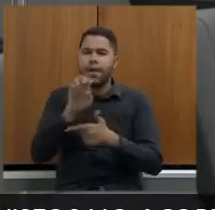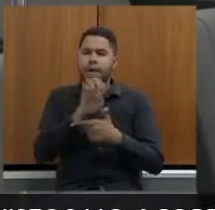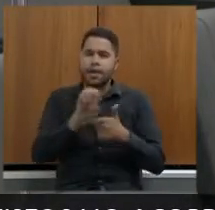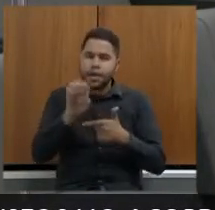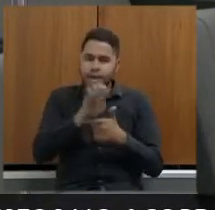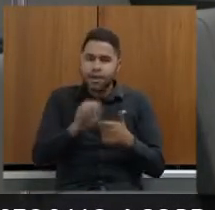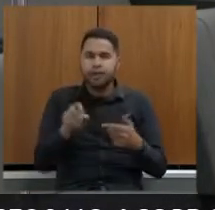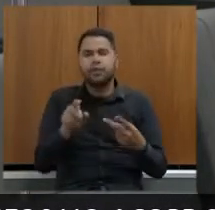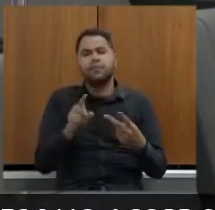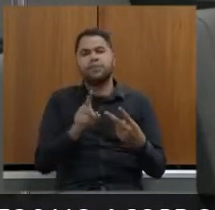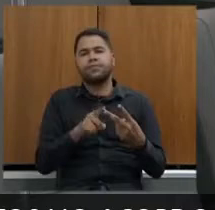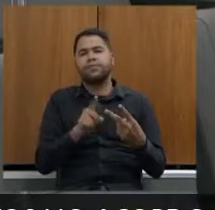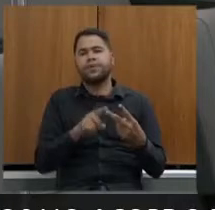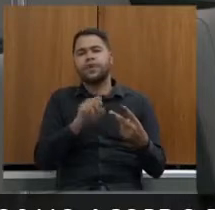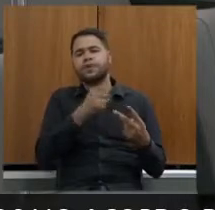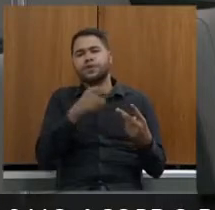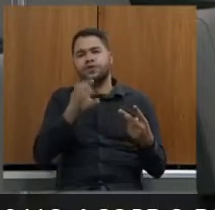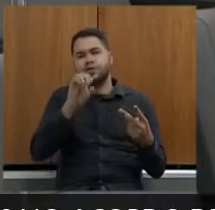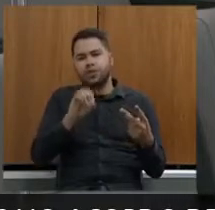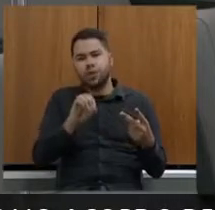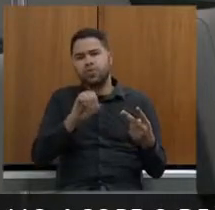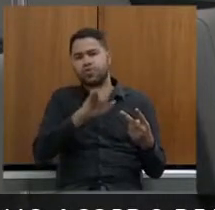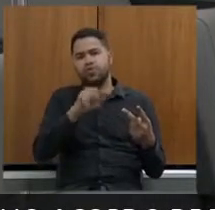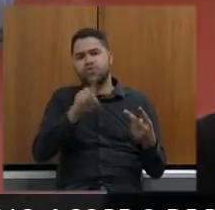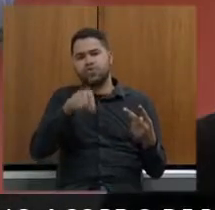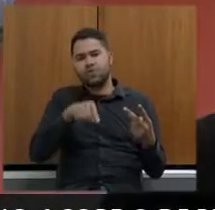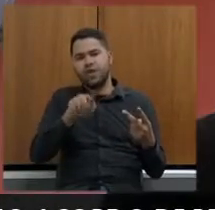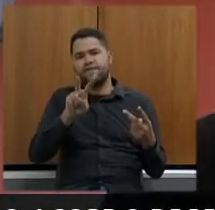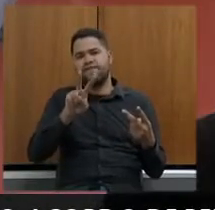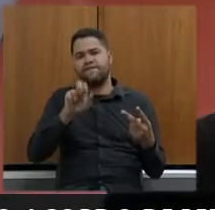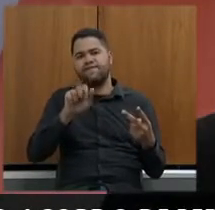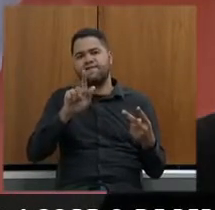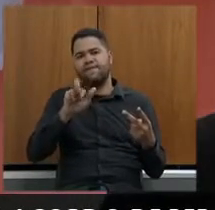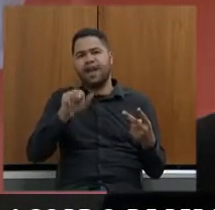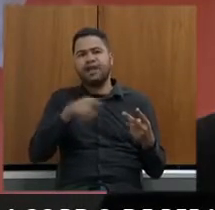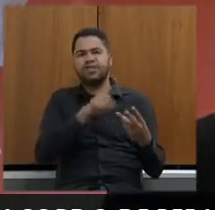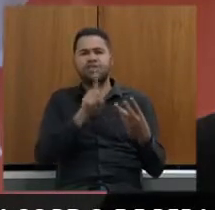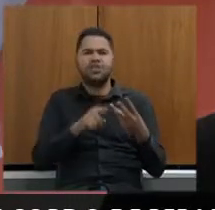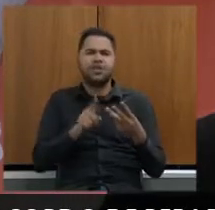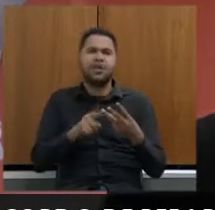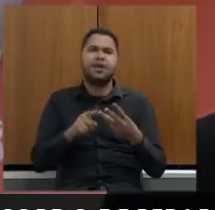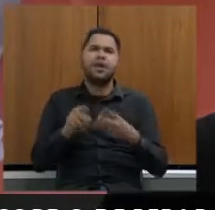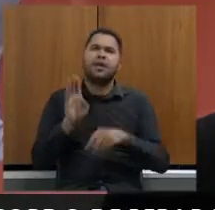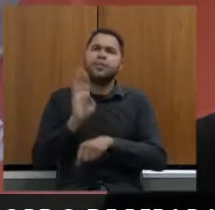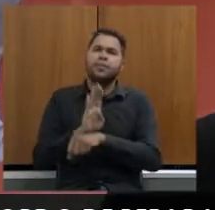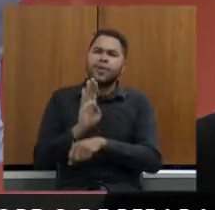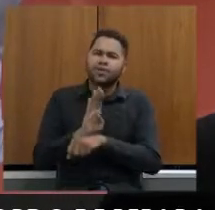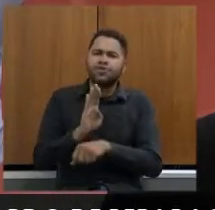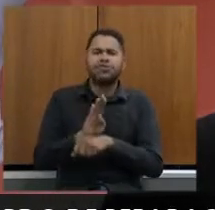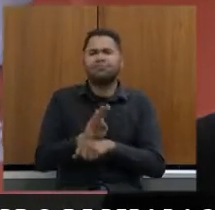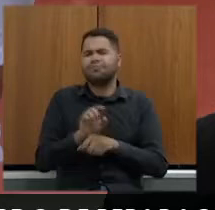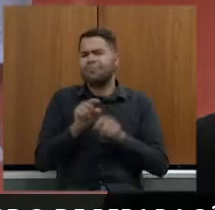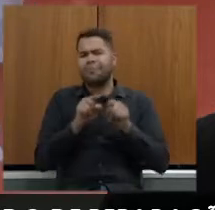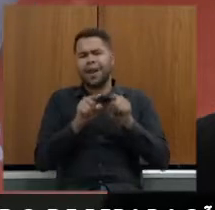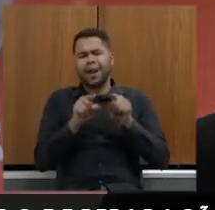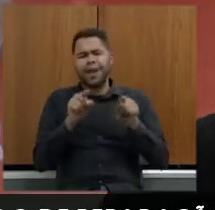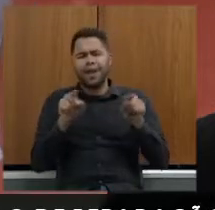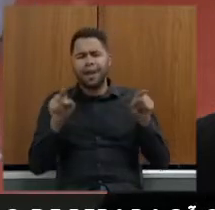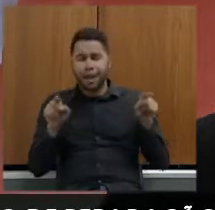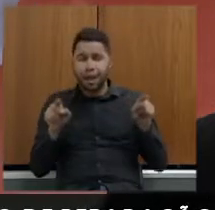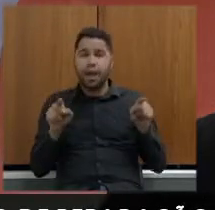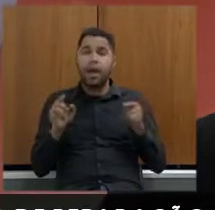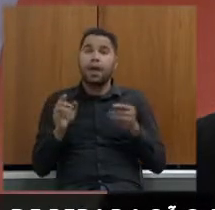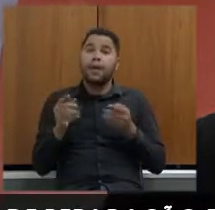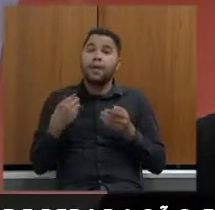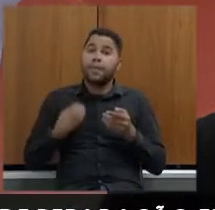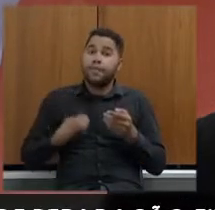de Minas São José da Varginha Betim desculpa enfim a gente fez